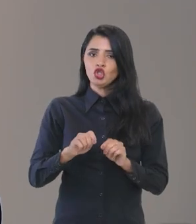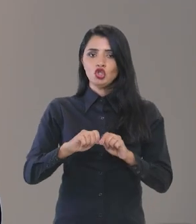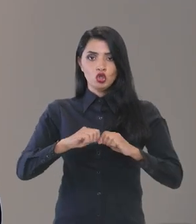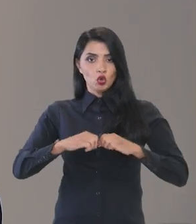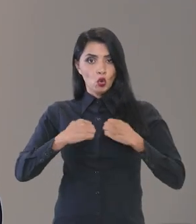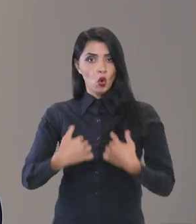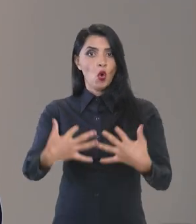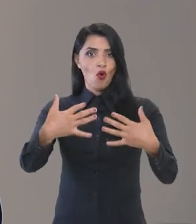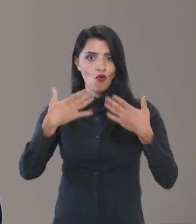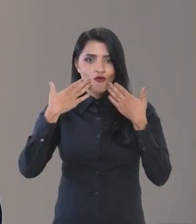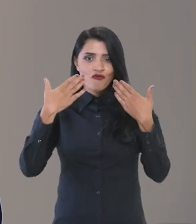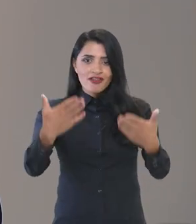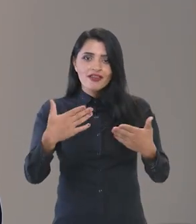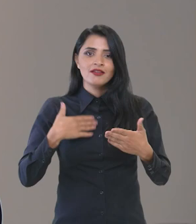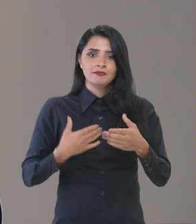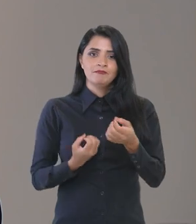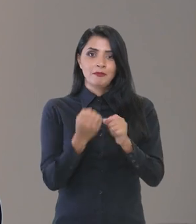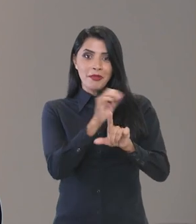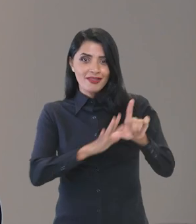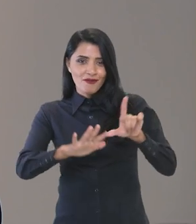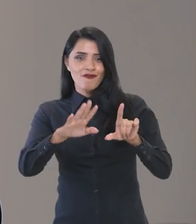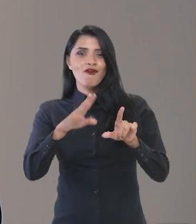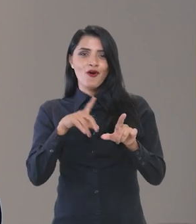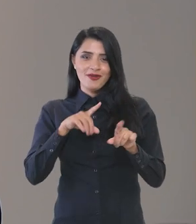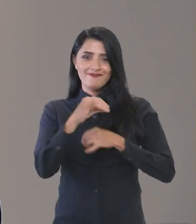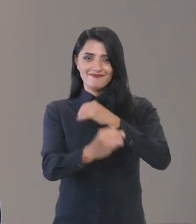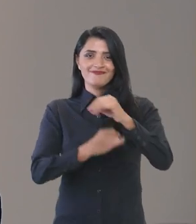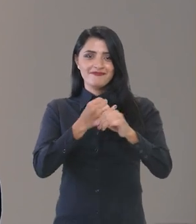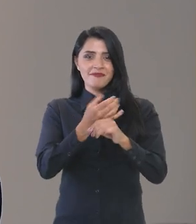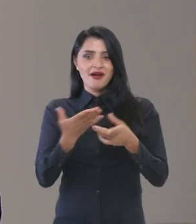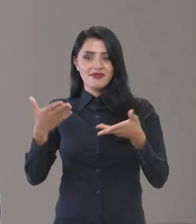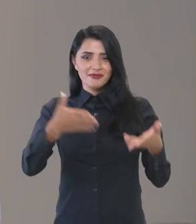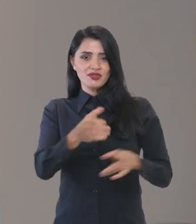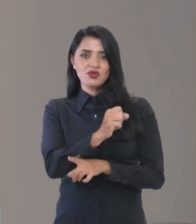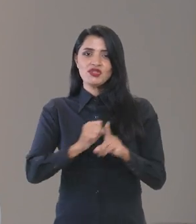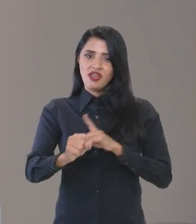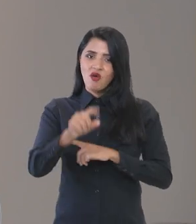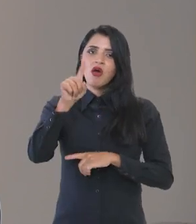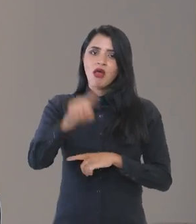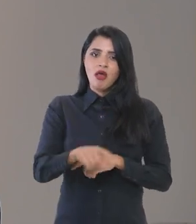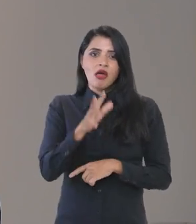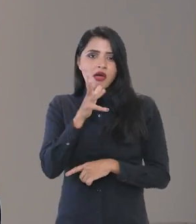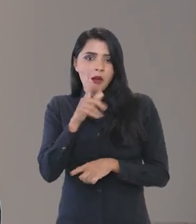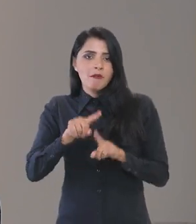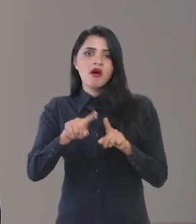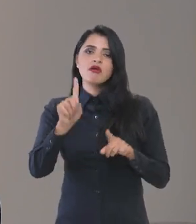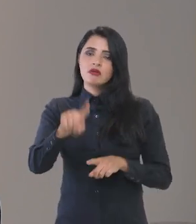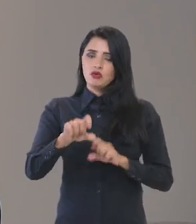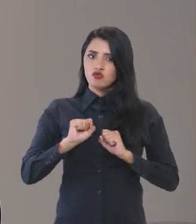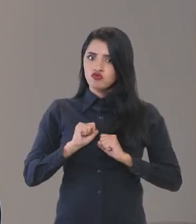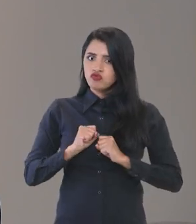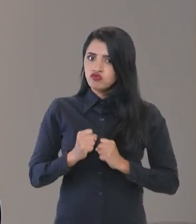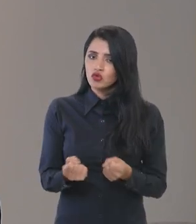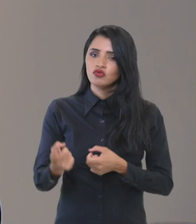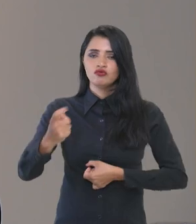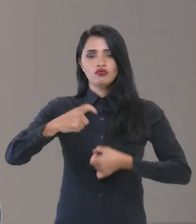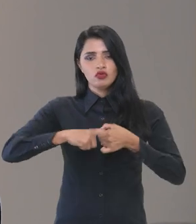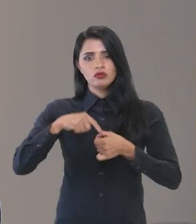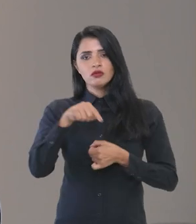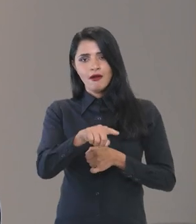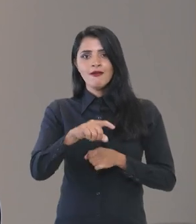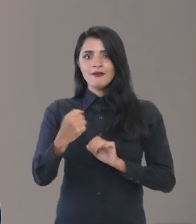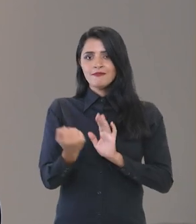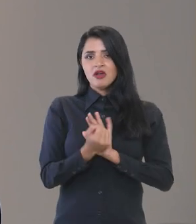lançamento de plataformas digitais para participação social é um lento, mais vigoroso esforço de reconstrução